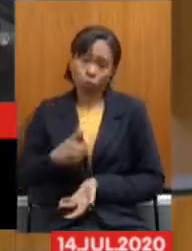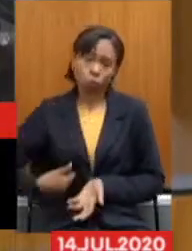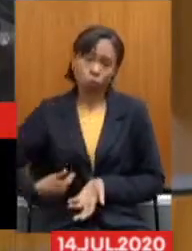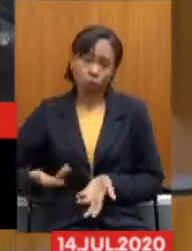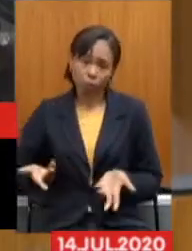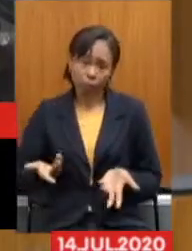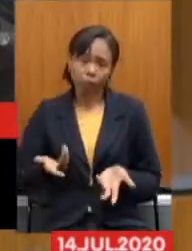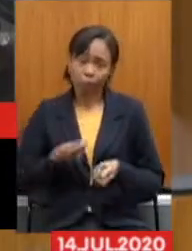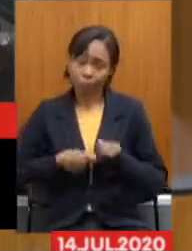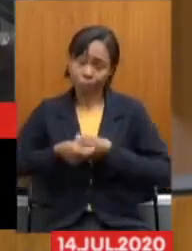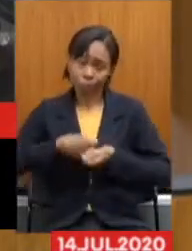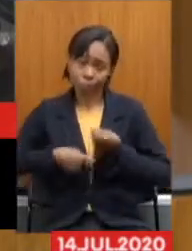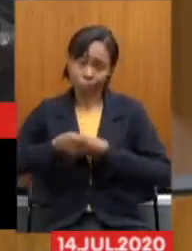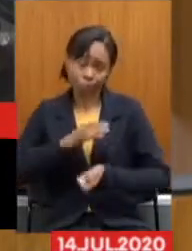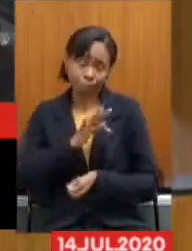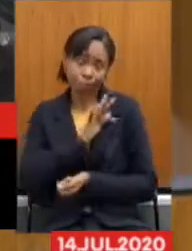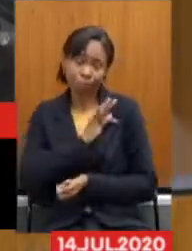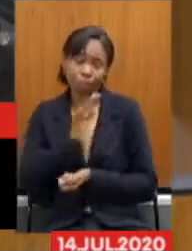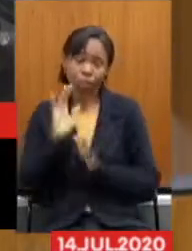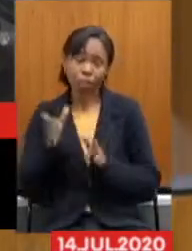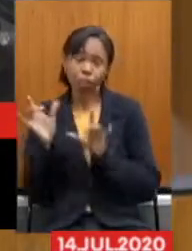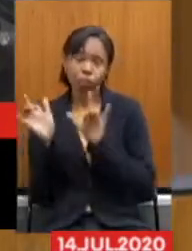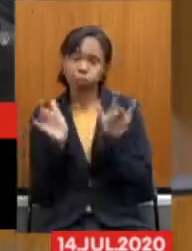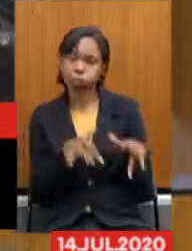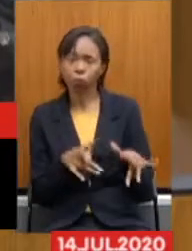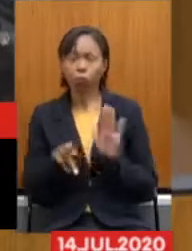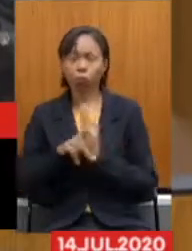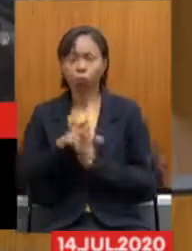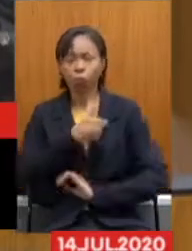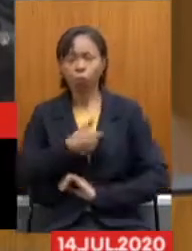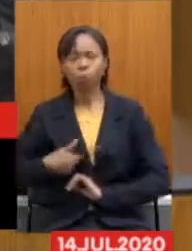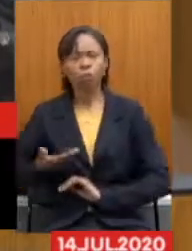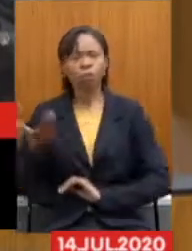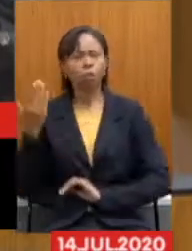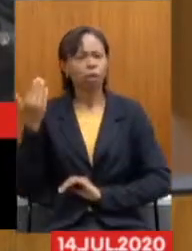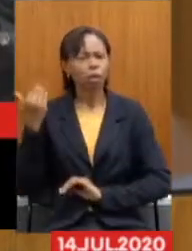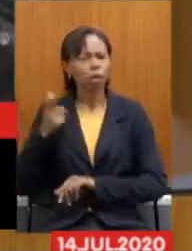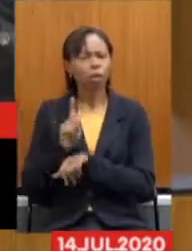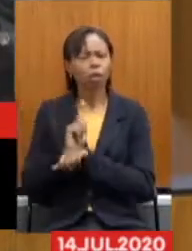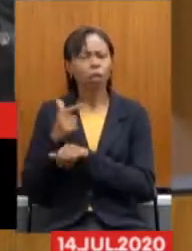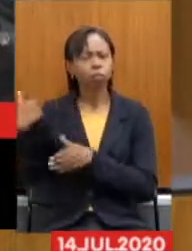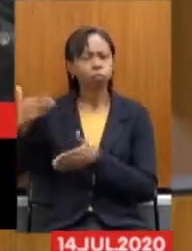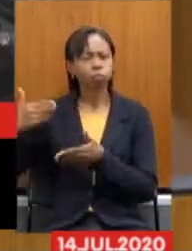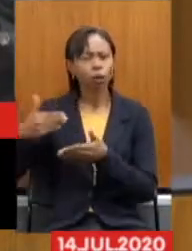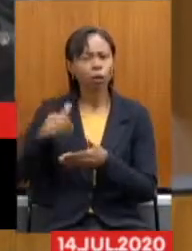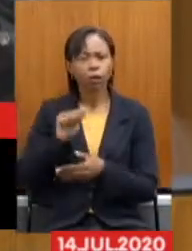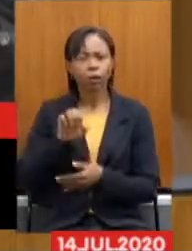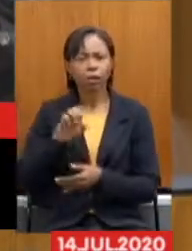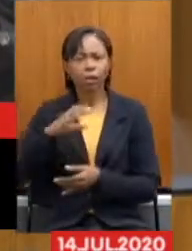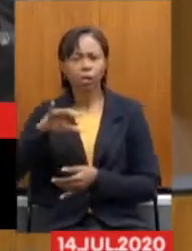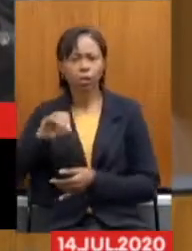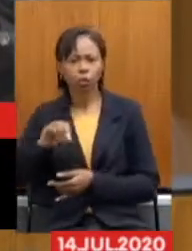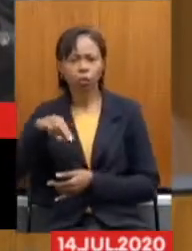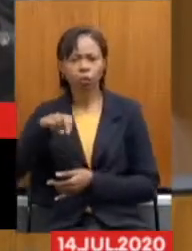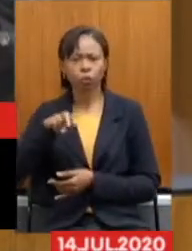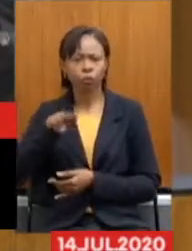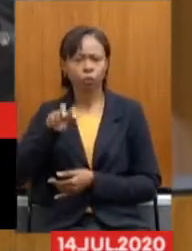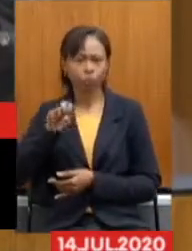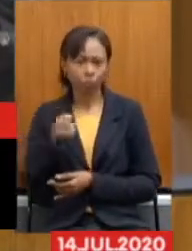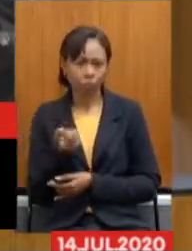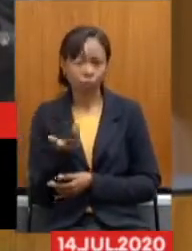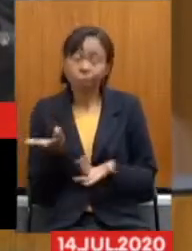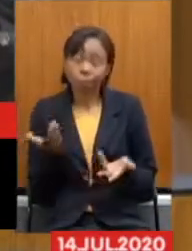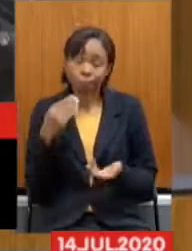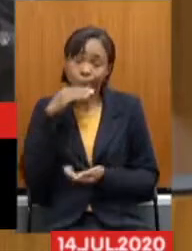foi a tempos abandonado pelo Estado. Desde a gestão do Aécio Neves. Como se